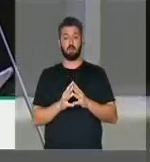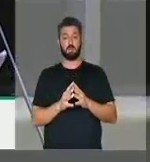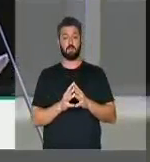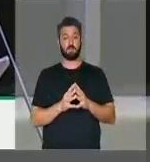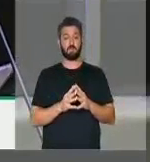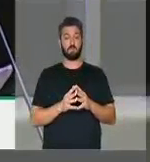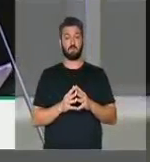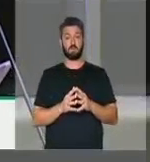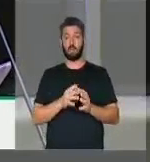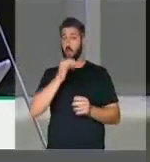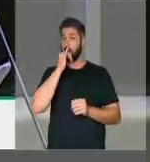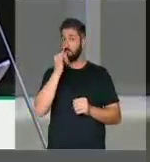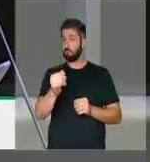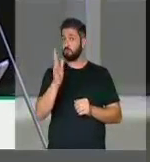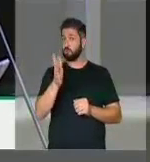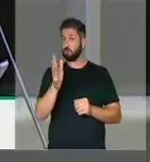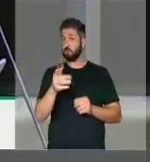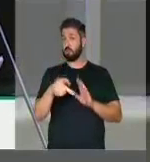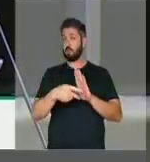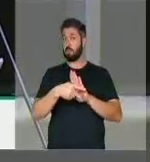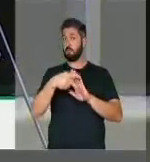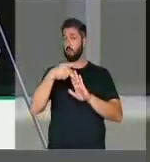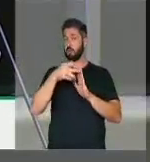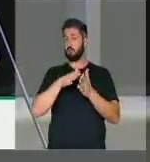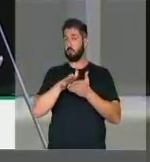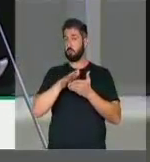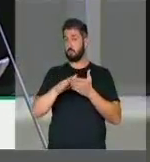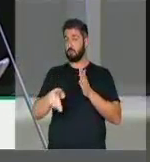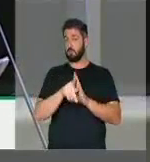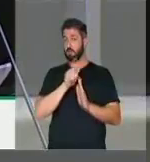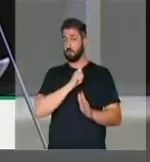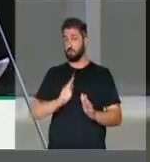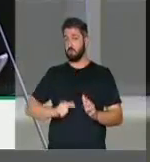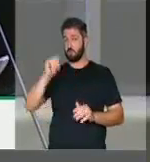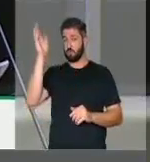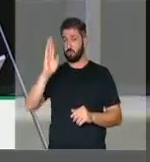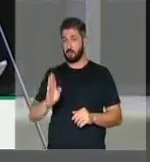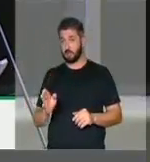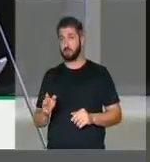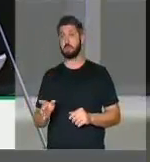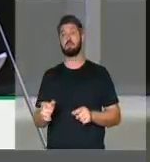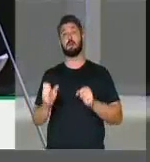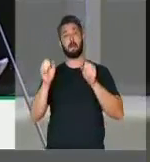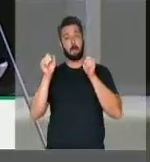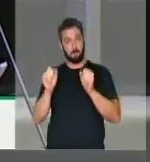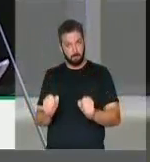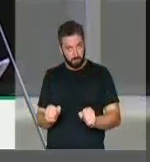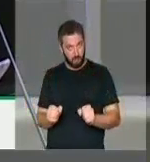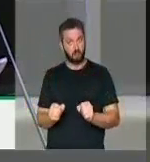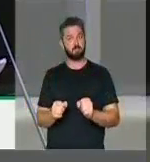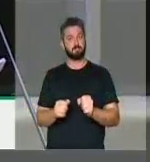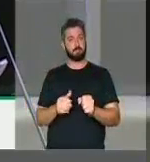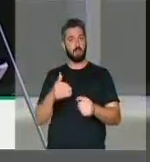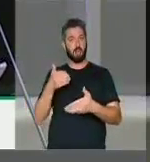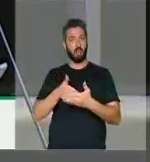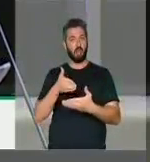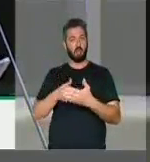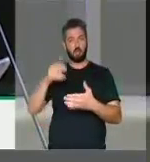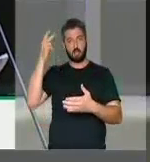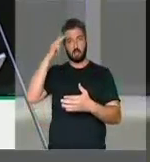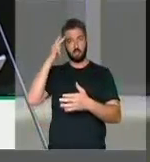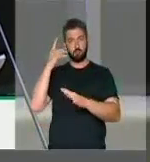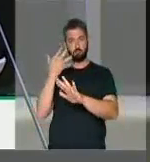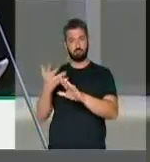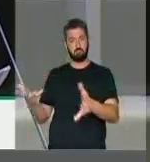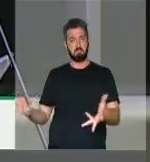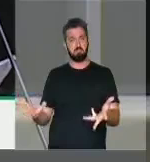Trabalho, alerta que a portaria publicada pelo governo brasileiro pode interromper a trajetória